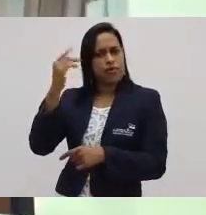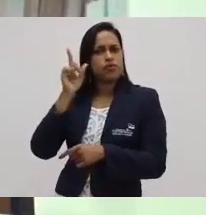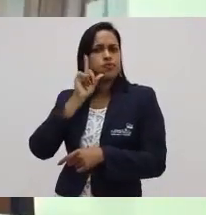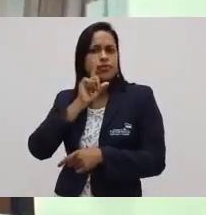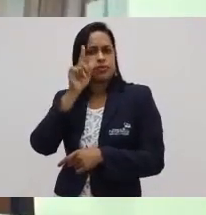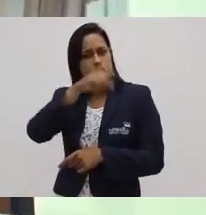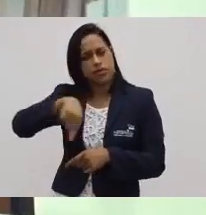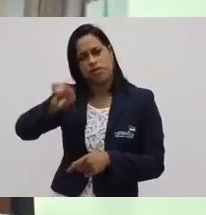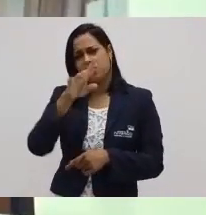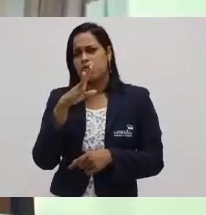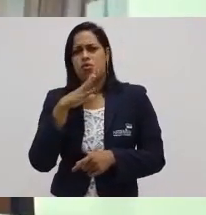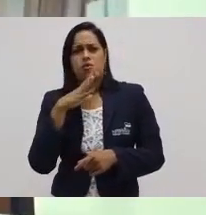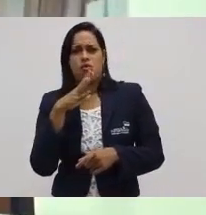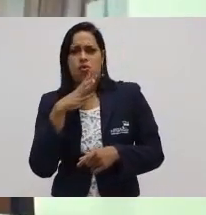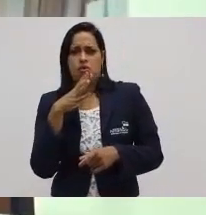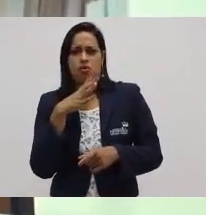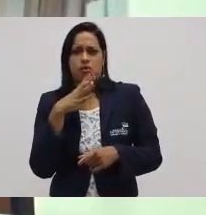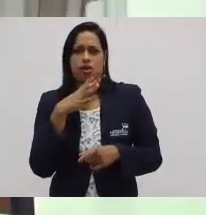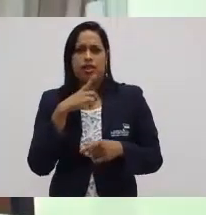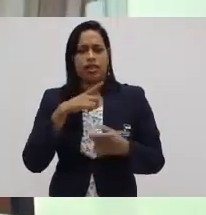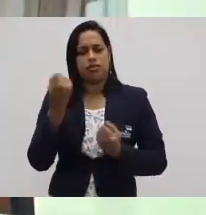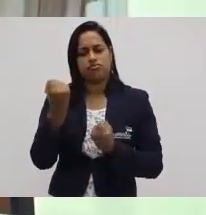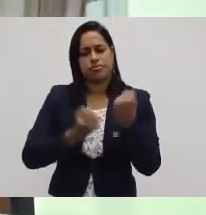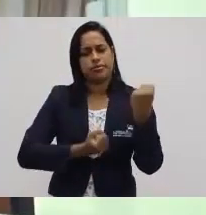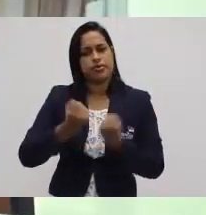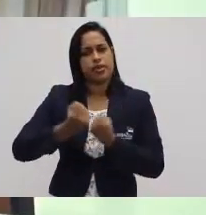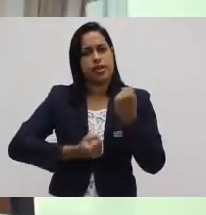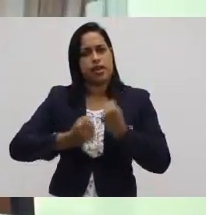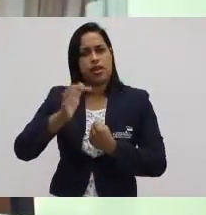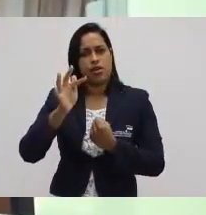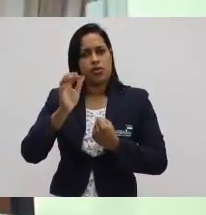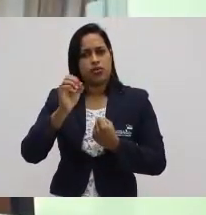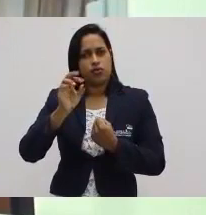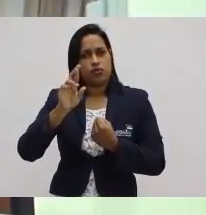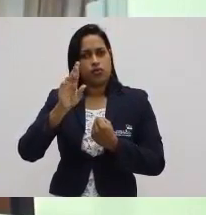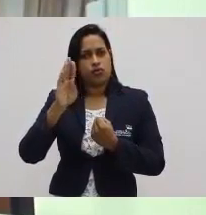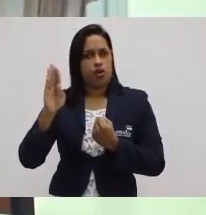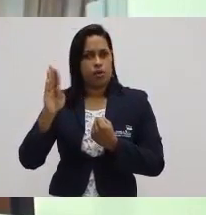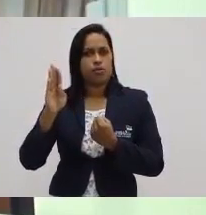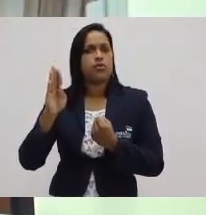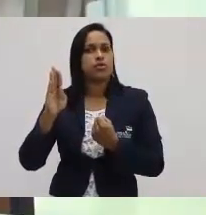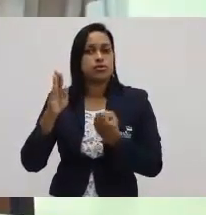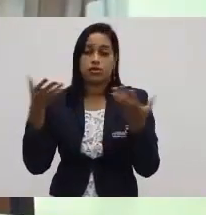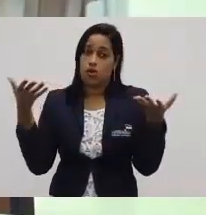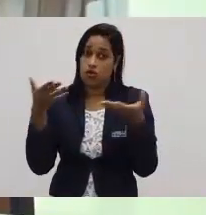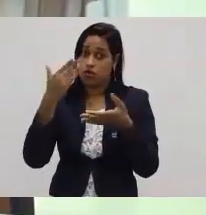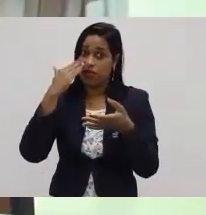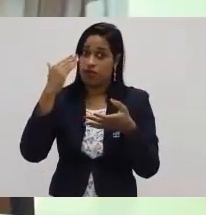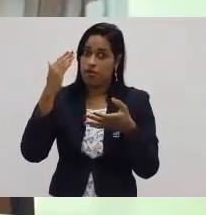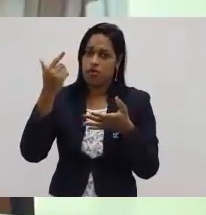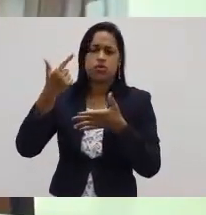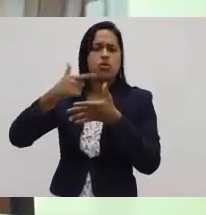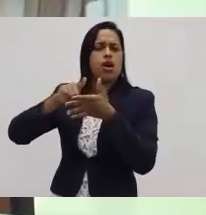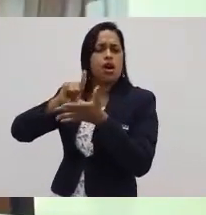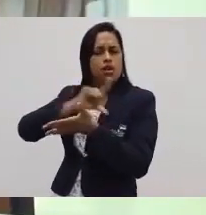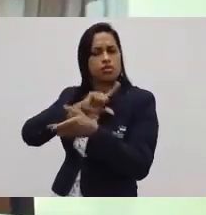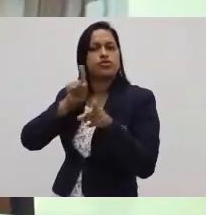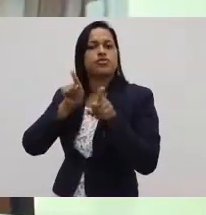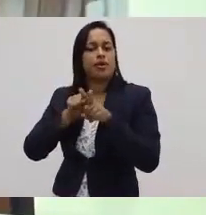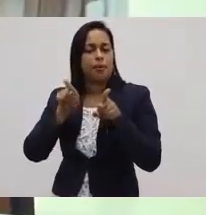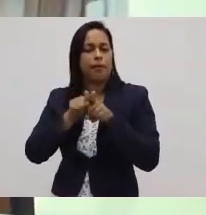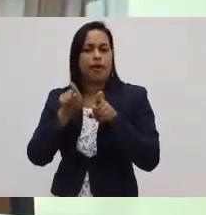Todo mundo conhece hoje em dia os carros Ford, e naquela época ele ficou bastante famoso também por esses carros. E o Fordismo foi